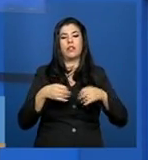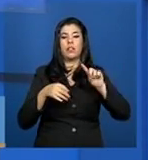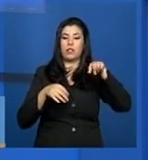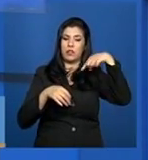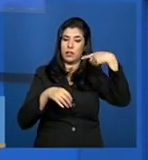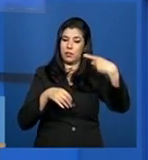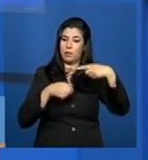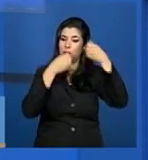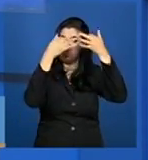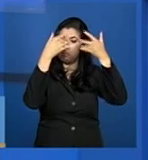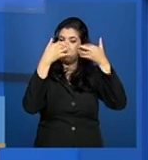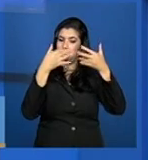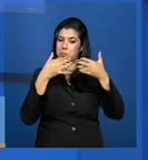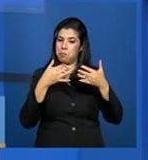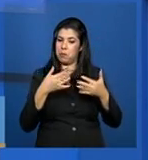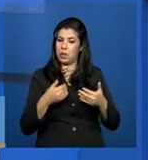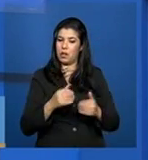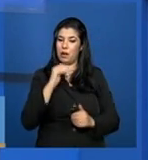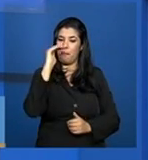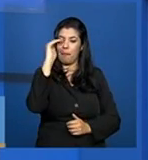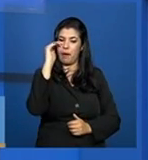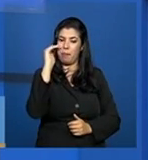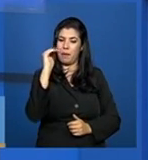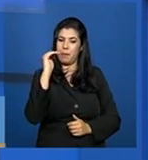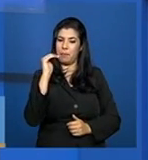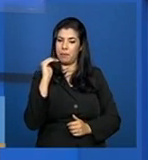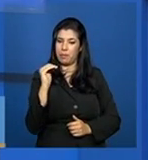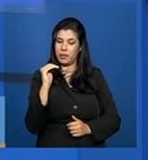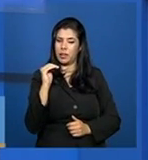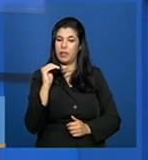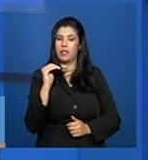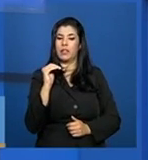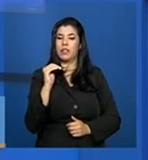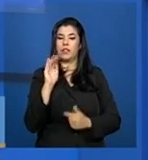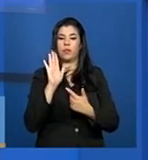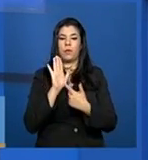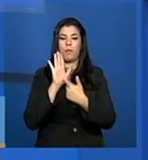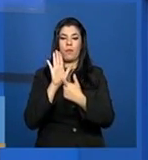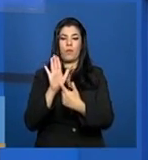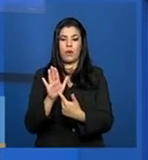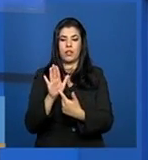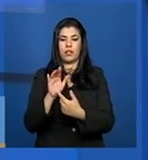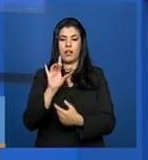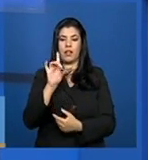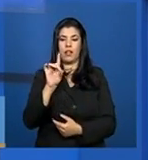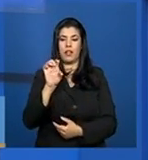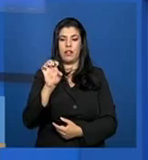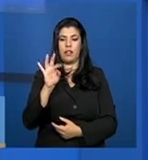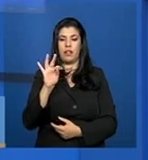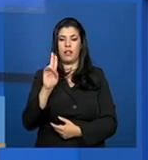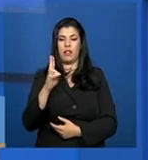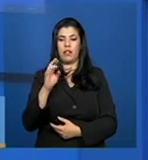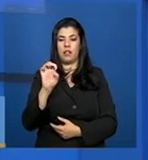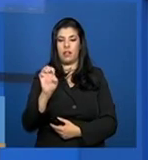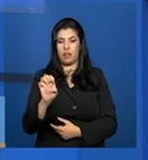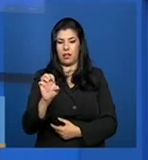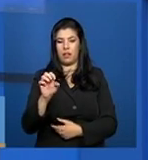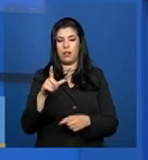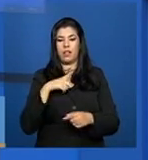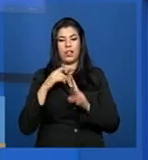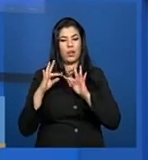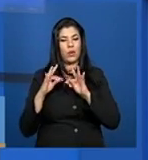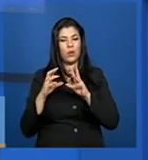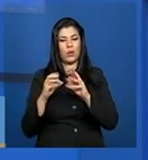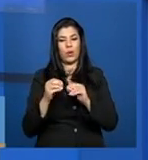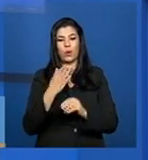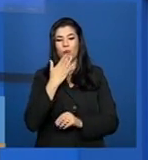novamente, em detalhar as sessões do cadastro. Quando ele aparecer a tela de detalhar as sessões do cadastro, lá vai ter todas as ofertas que ele vai ter